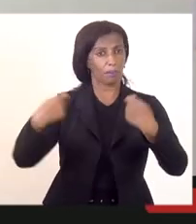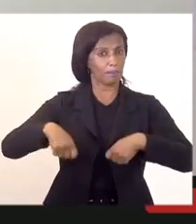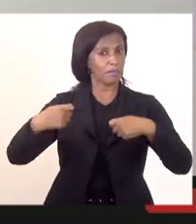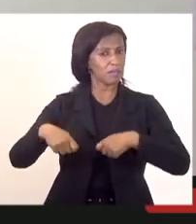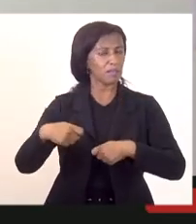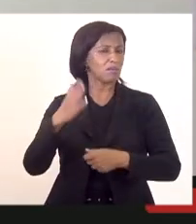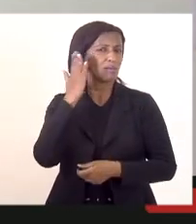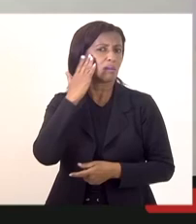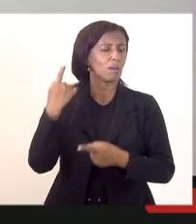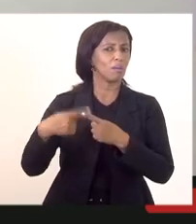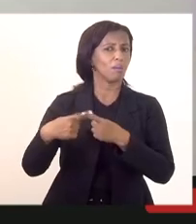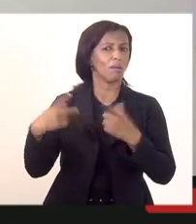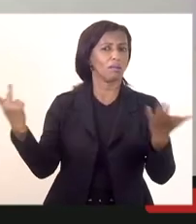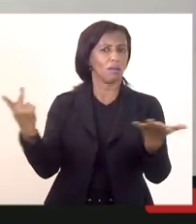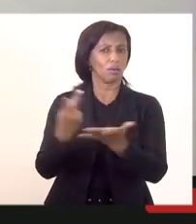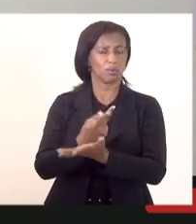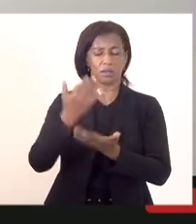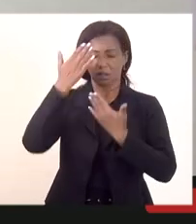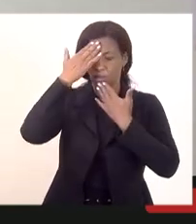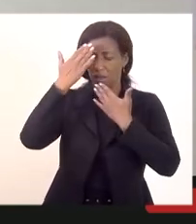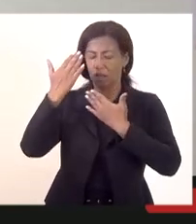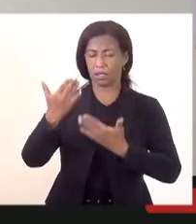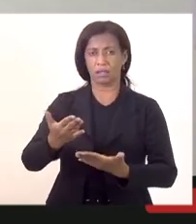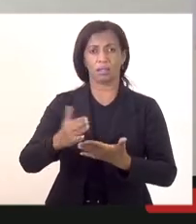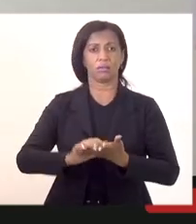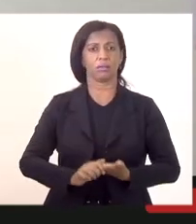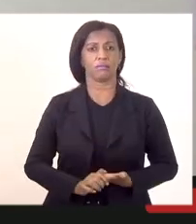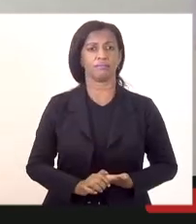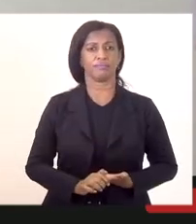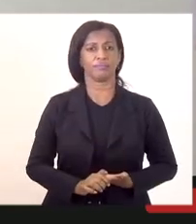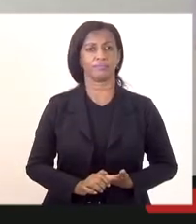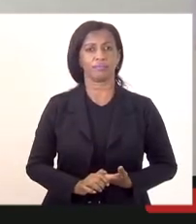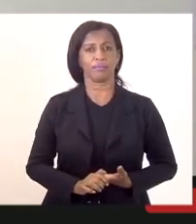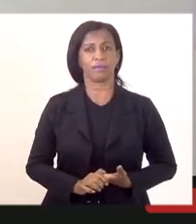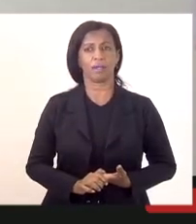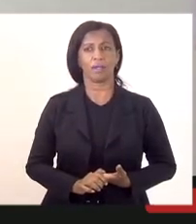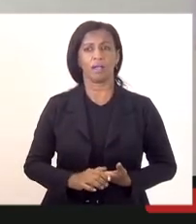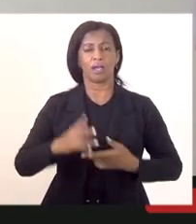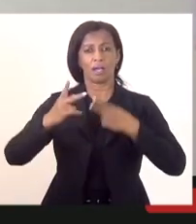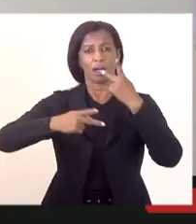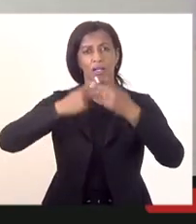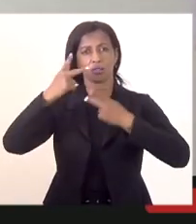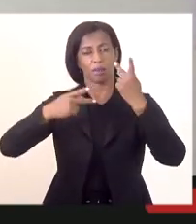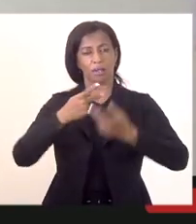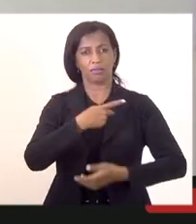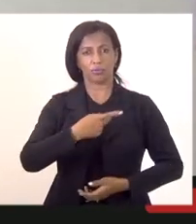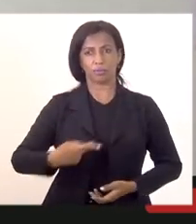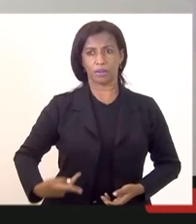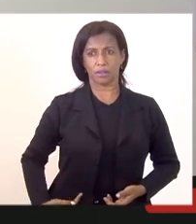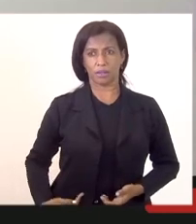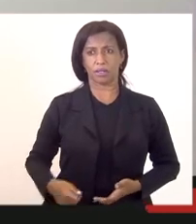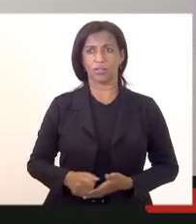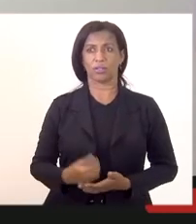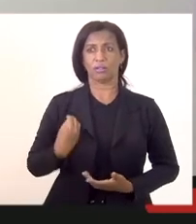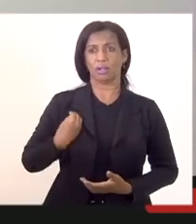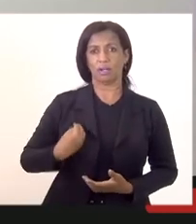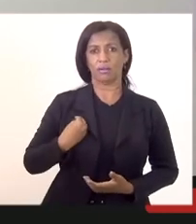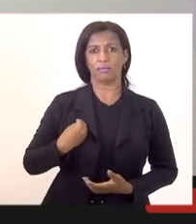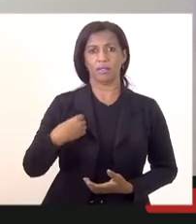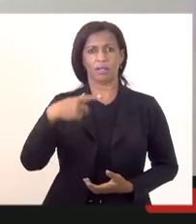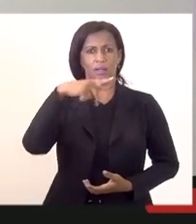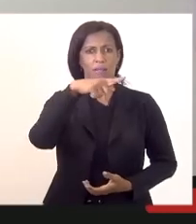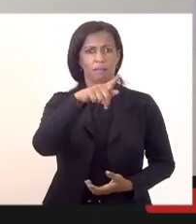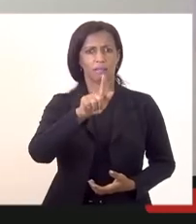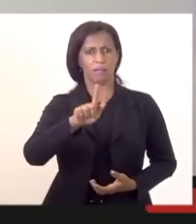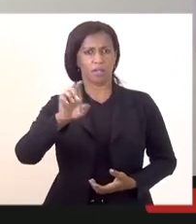Então, é isso, agradeço as palavras do nosso presidente, a presença aqui da Procuradoria,